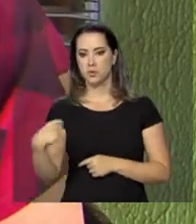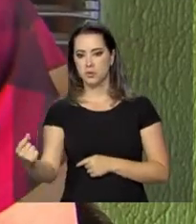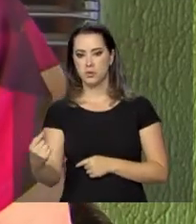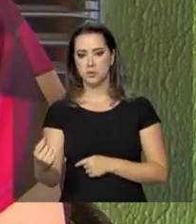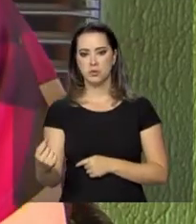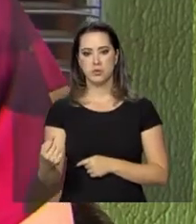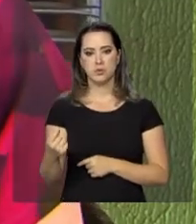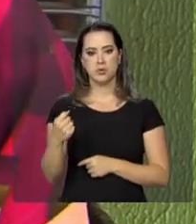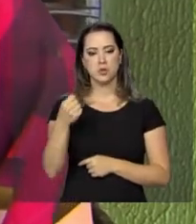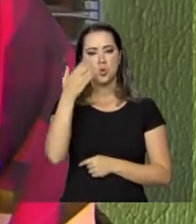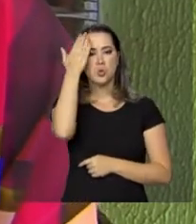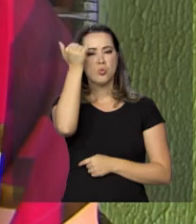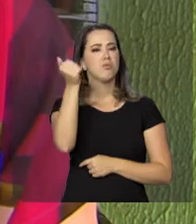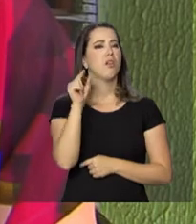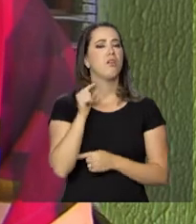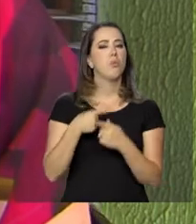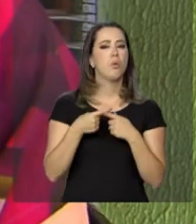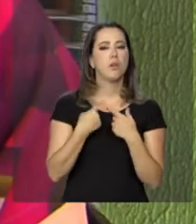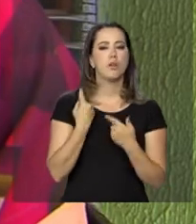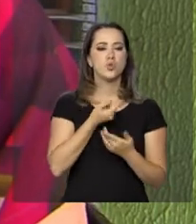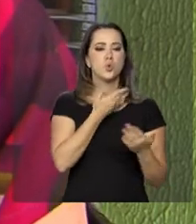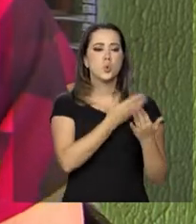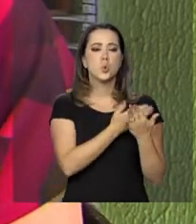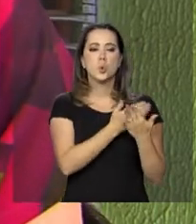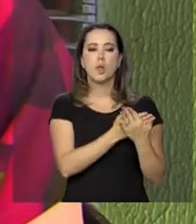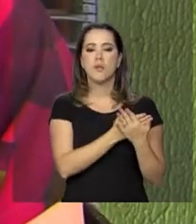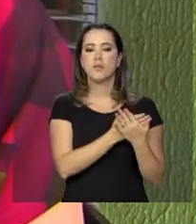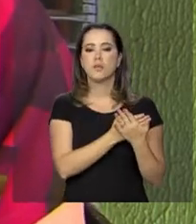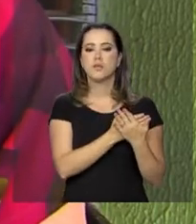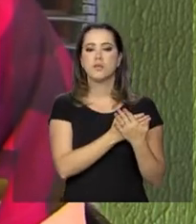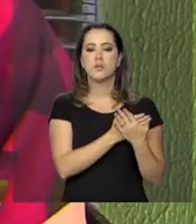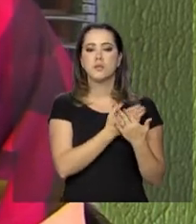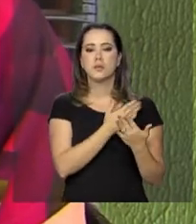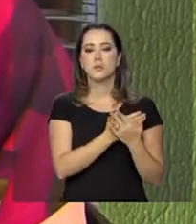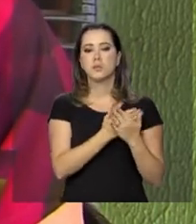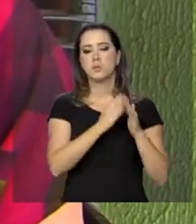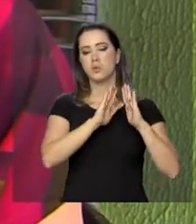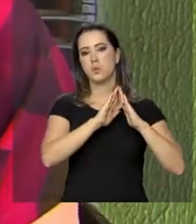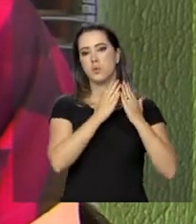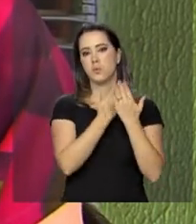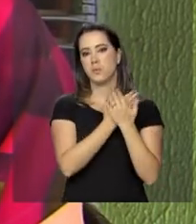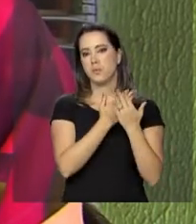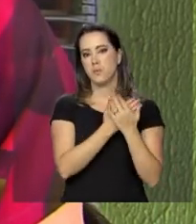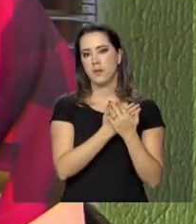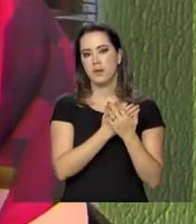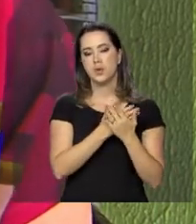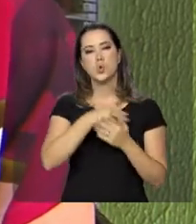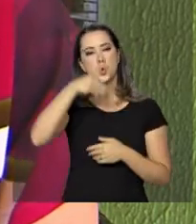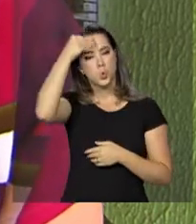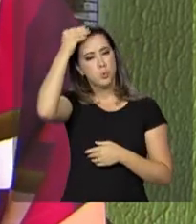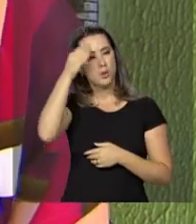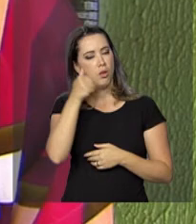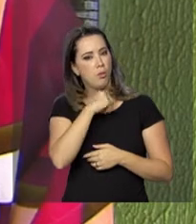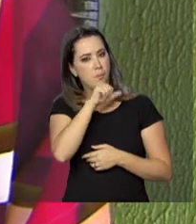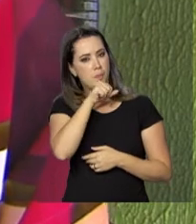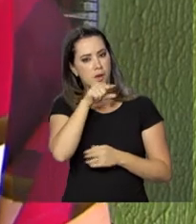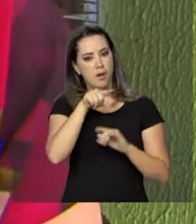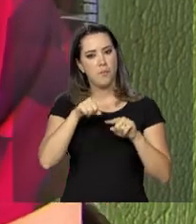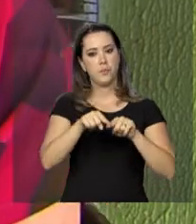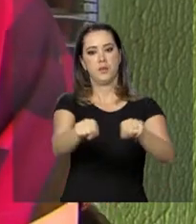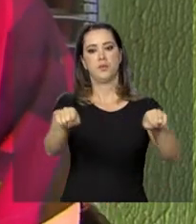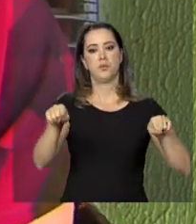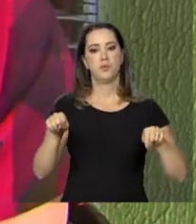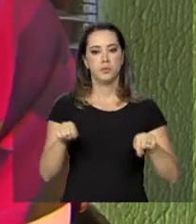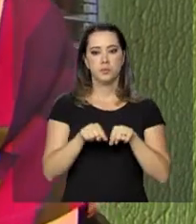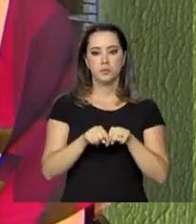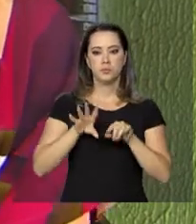não sei porquê. A gente estudava na casa de um sobrinho do meu pai, na sala,